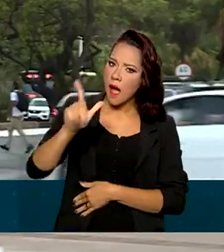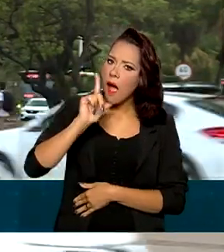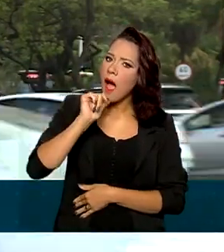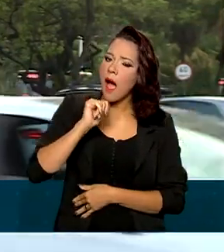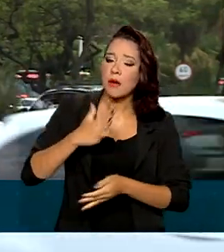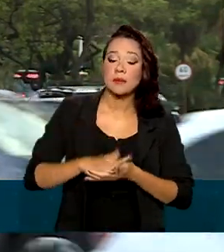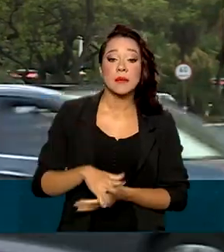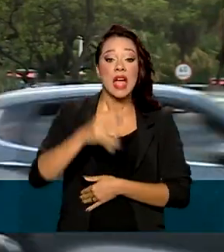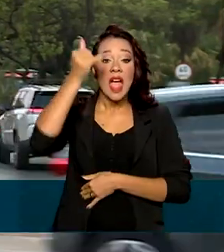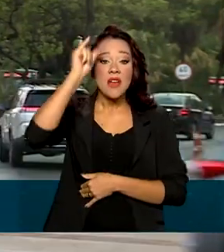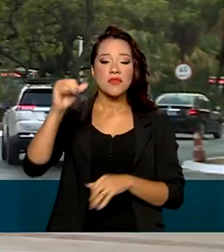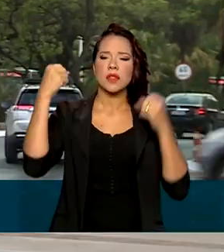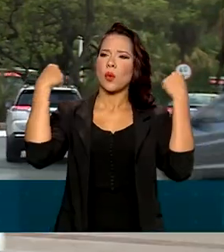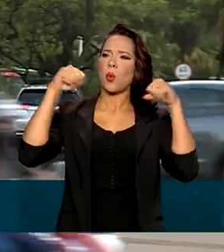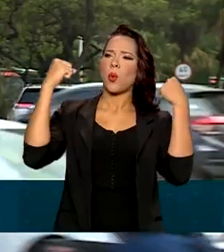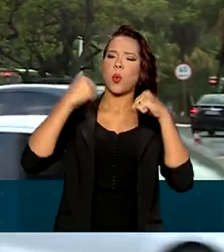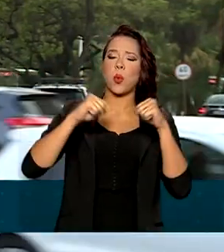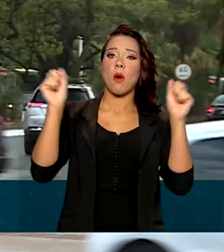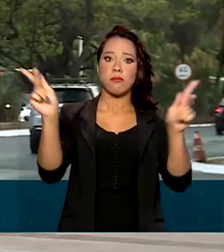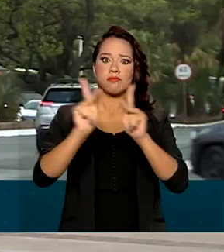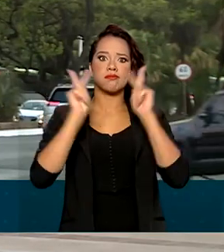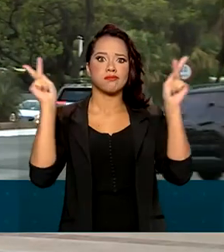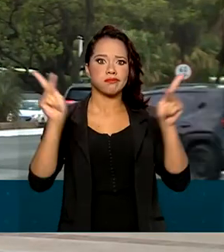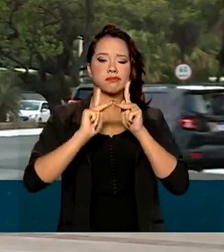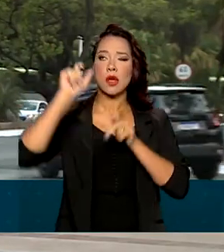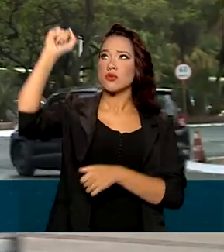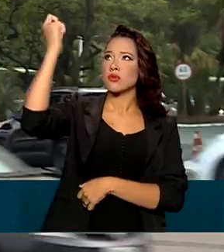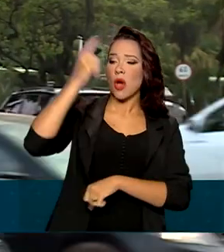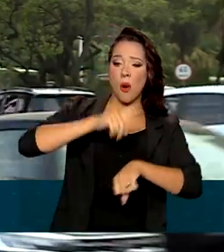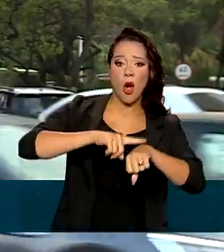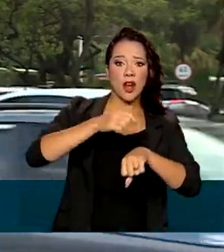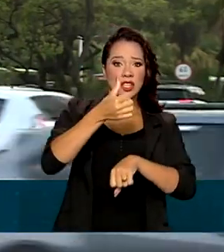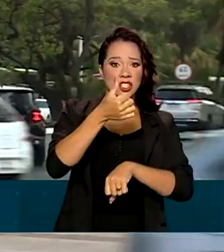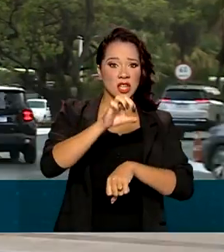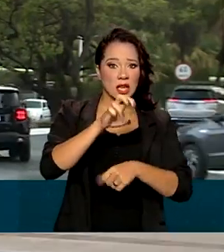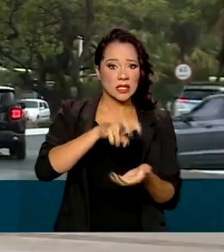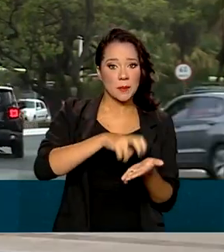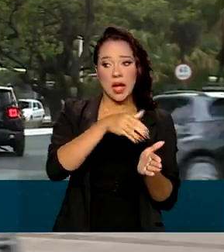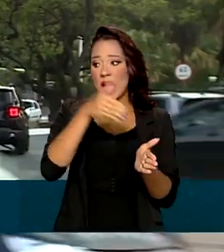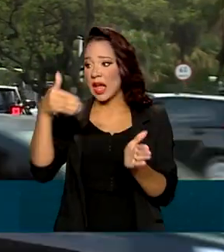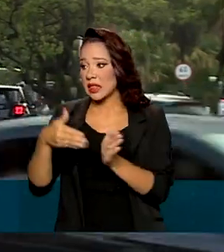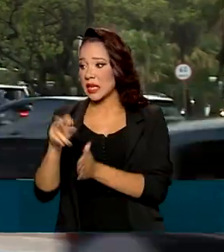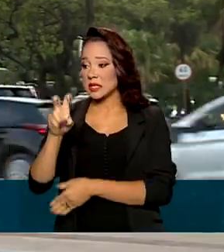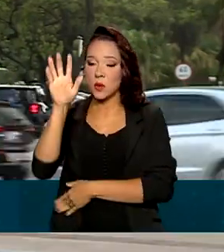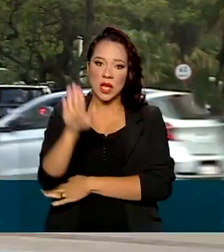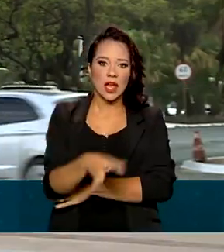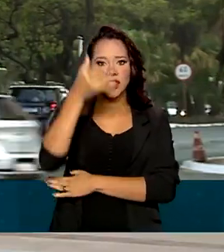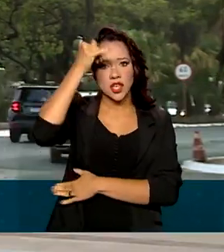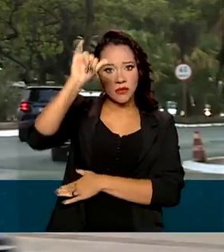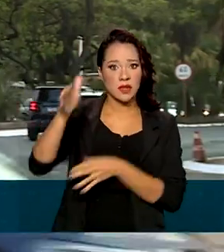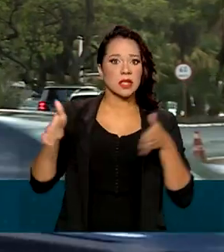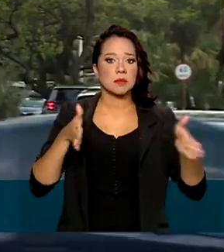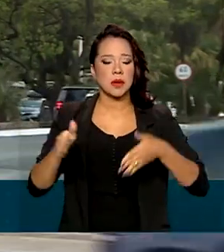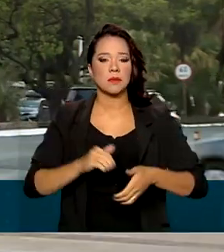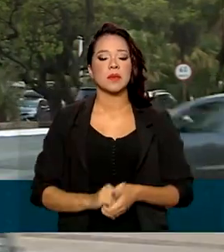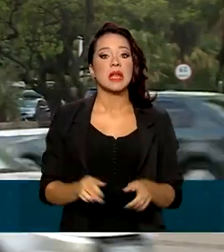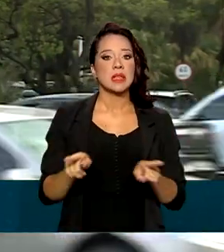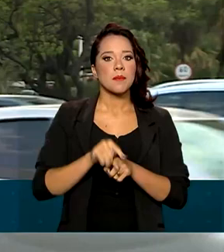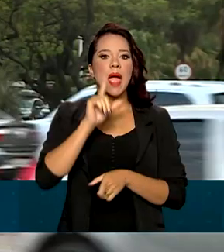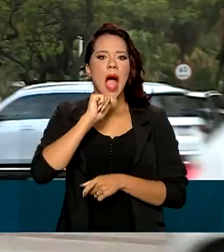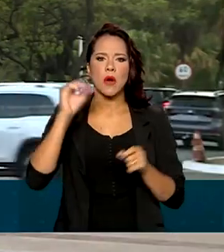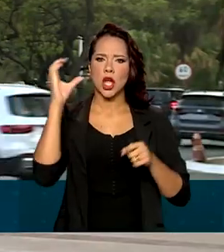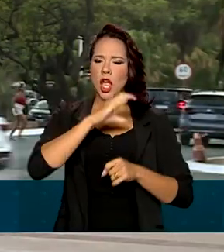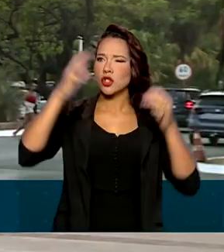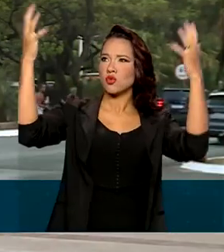evite atividades físicas ao ar livre e exposição ao sol das 10 da manhã às 5 da tarde, evite também banhos com água